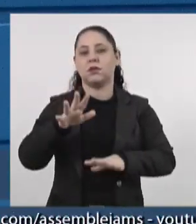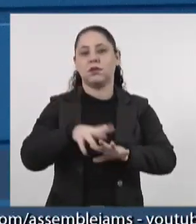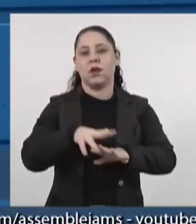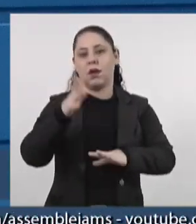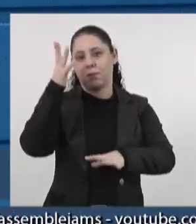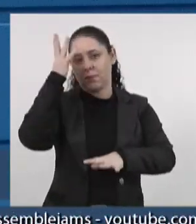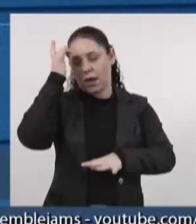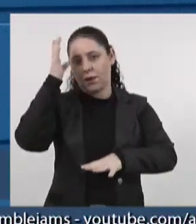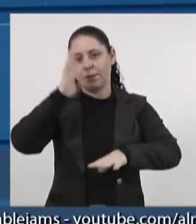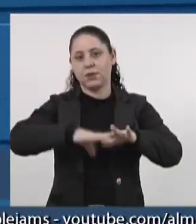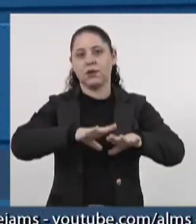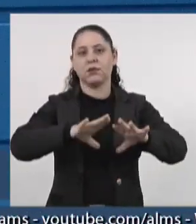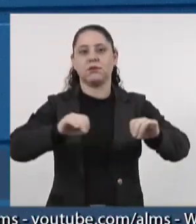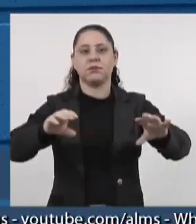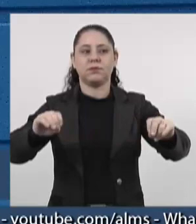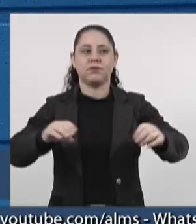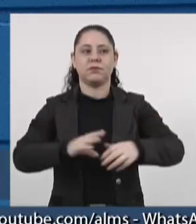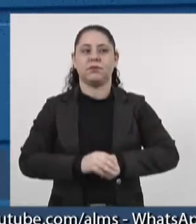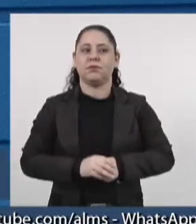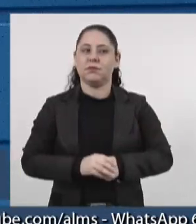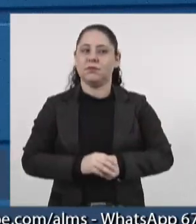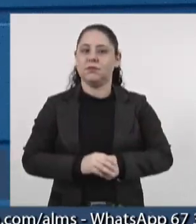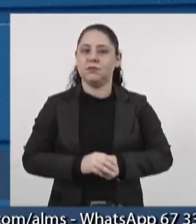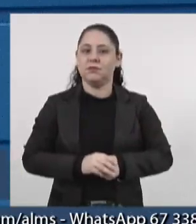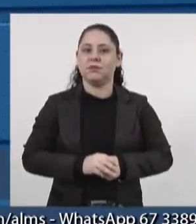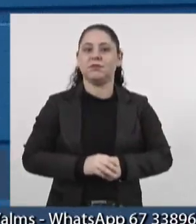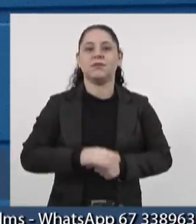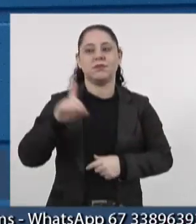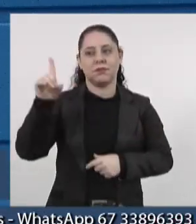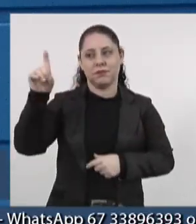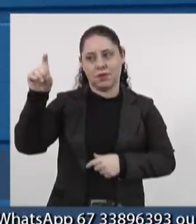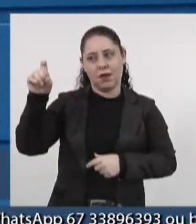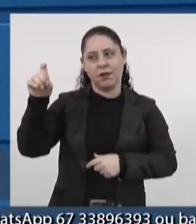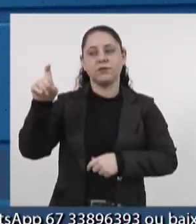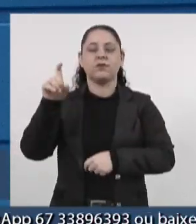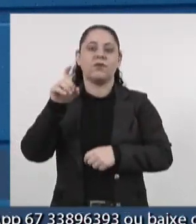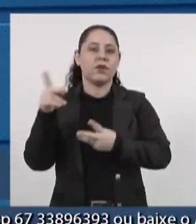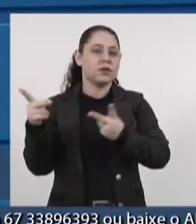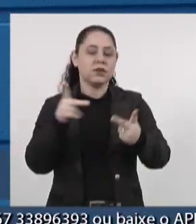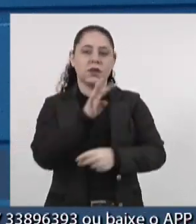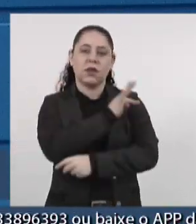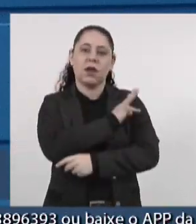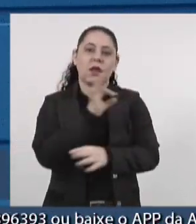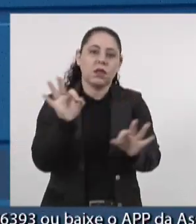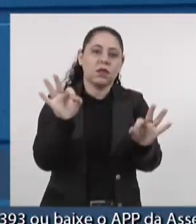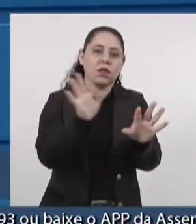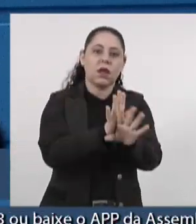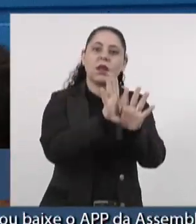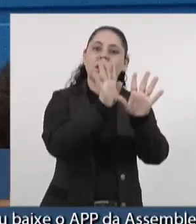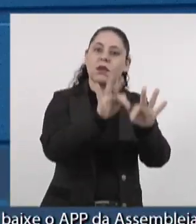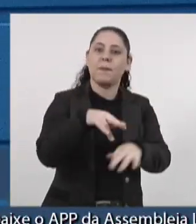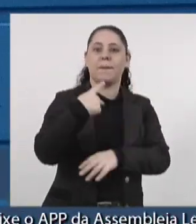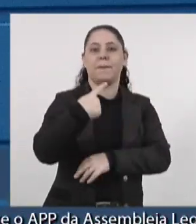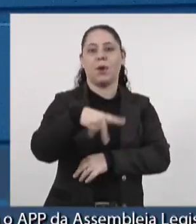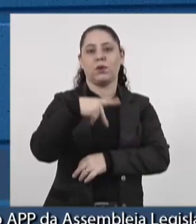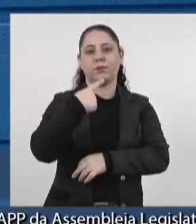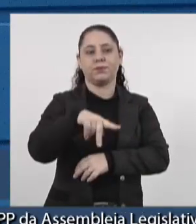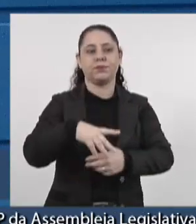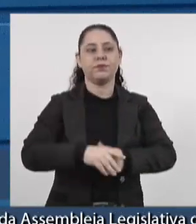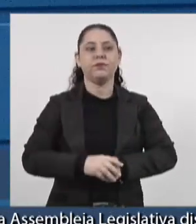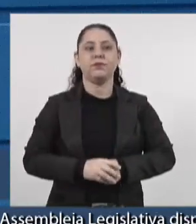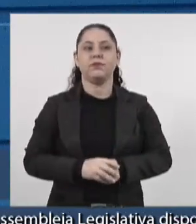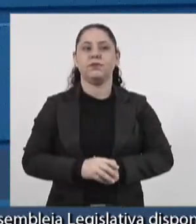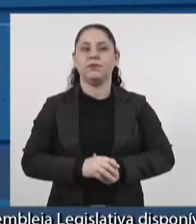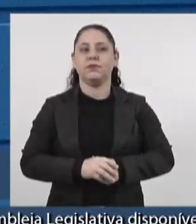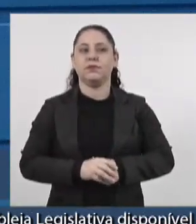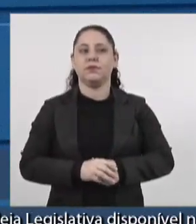Maracajú, e sexta-feira passamos por Dourados, fazendo uma visita técnica, e terminamos em Ponta Porã, fazendo